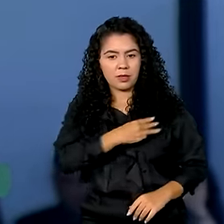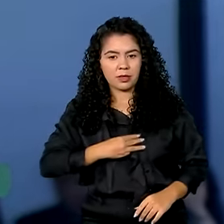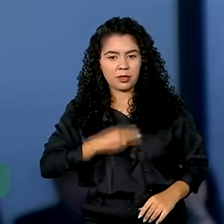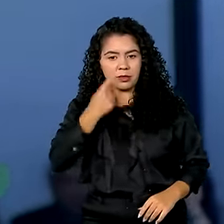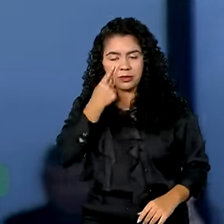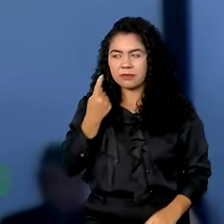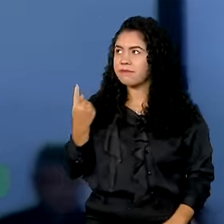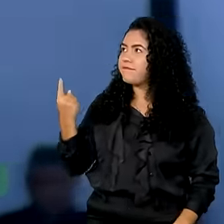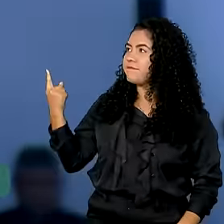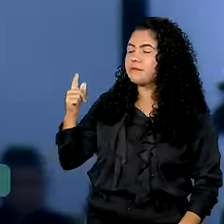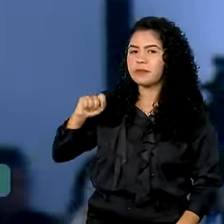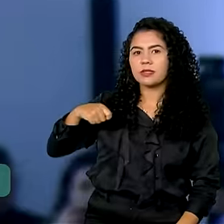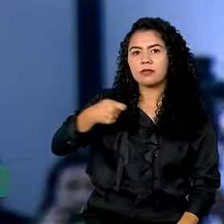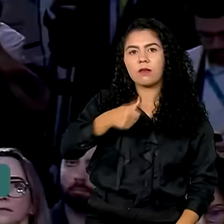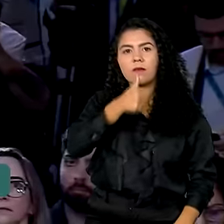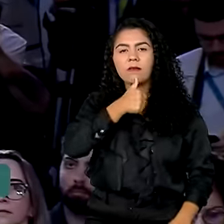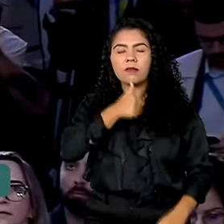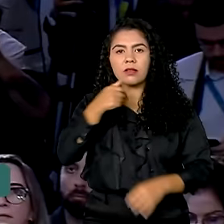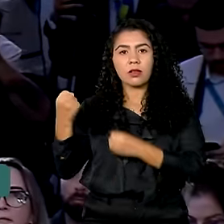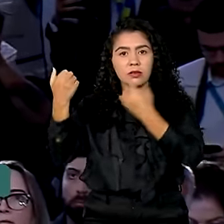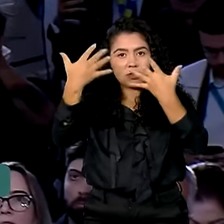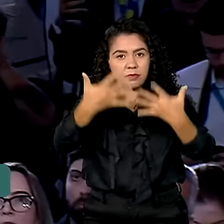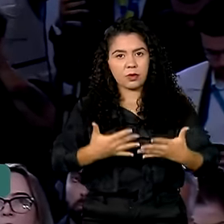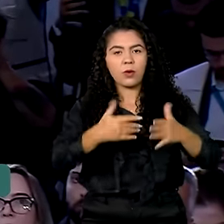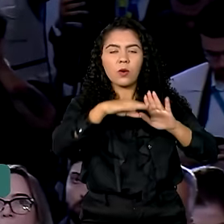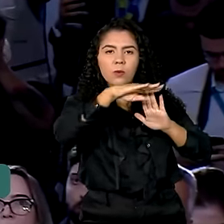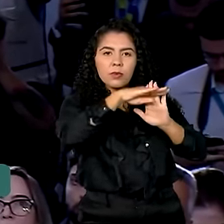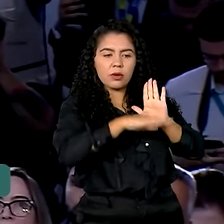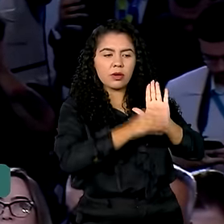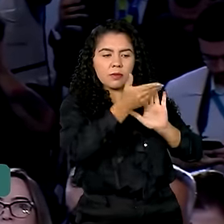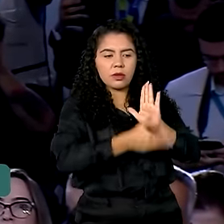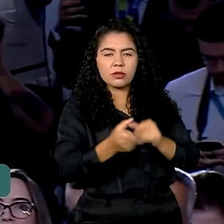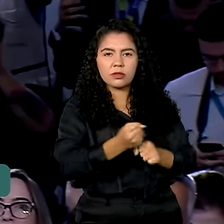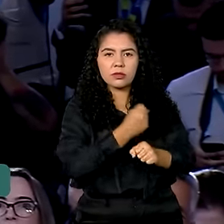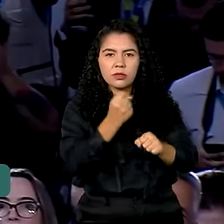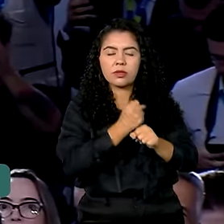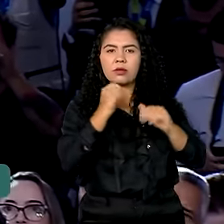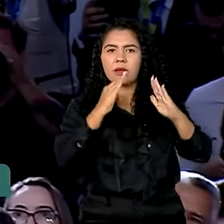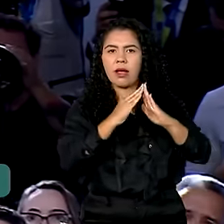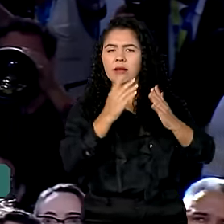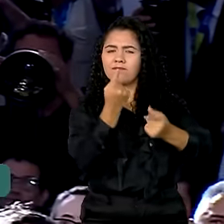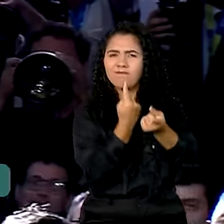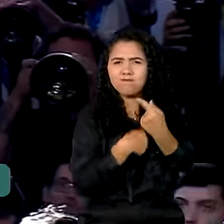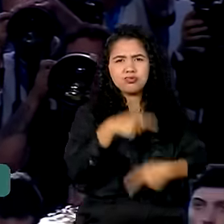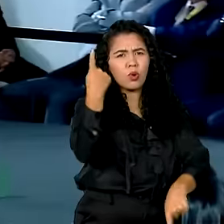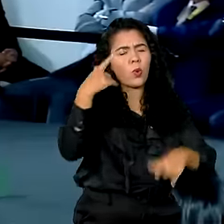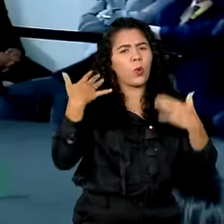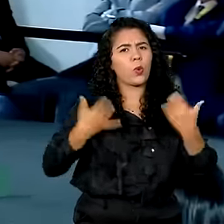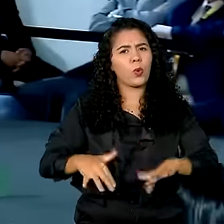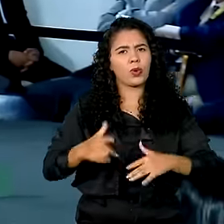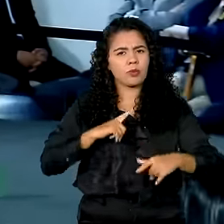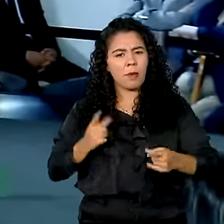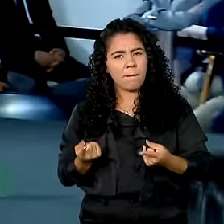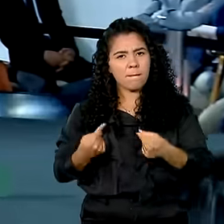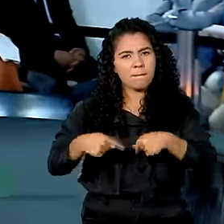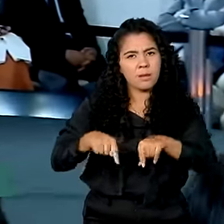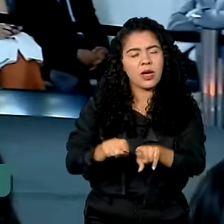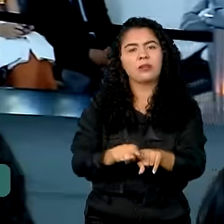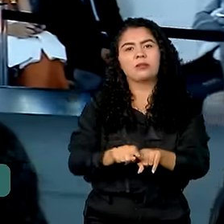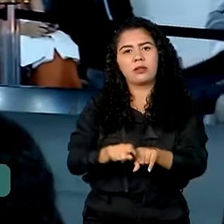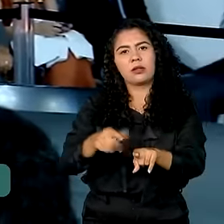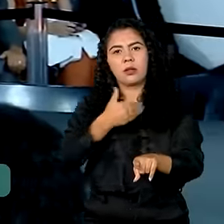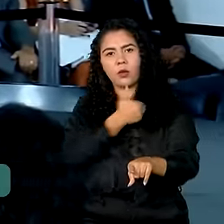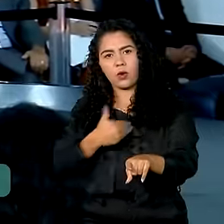Jader Filho, destacou o sucesso do programa Minha Casa Minha Vida como resultado de uma parceria entre o governo e o